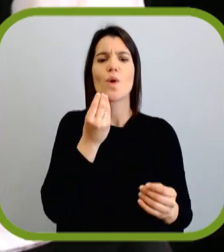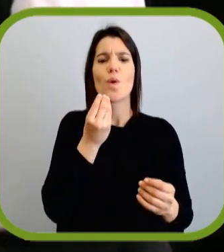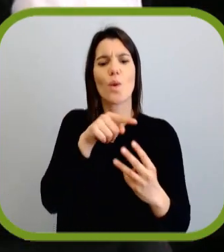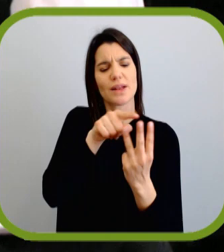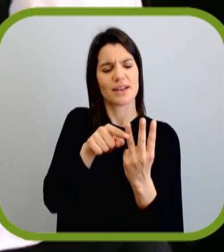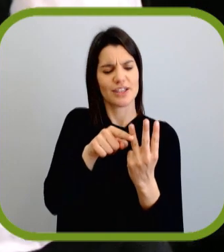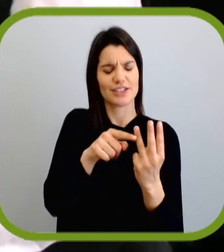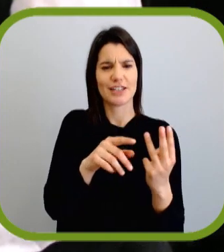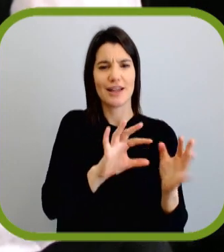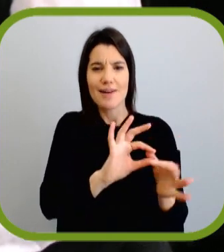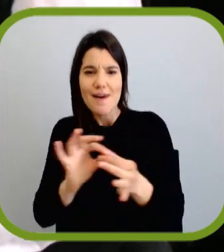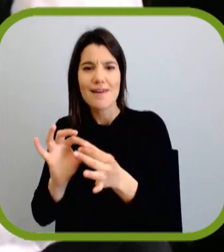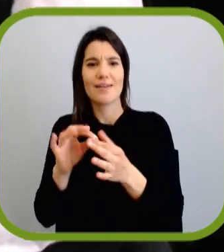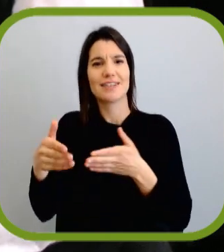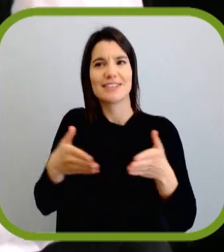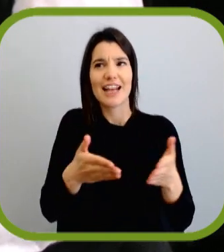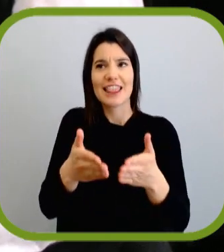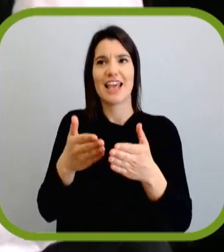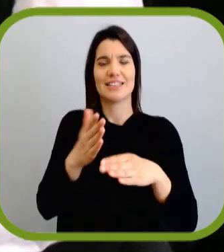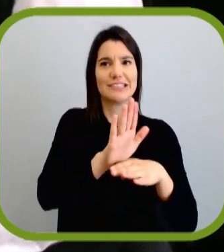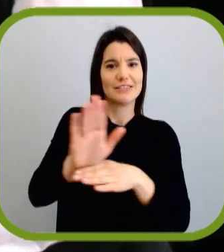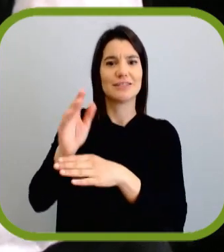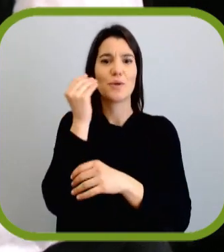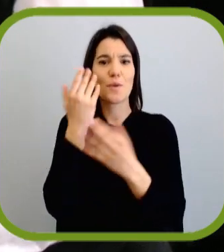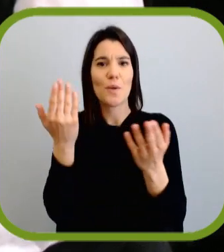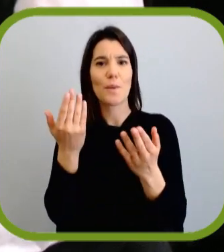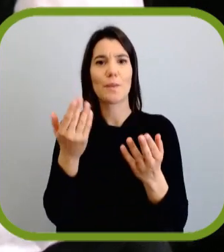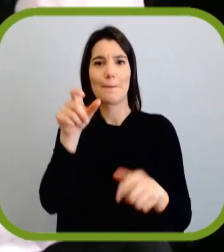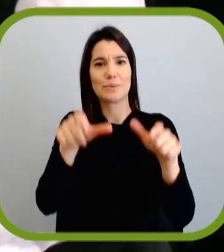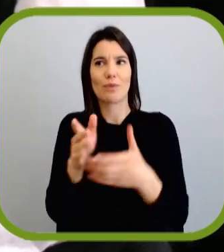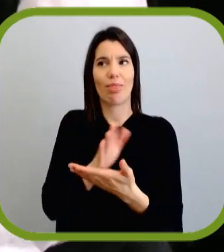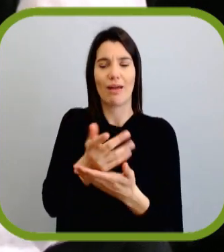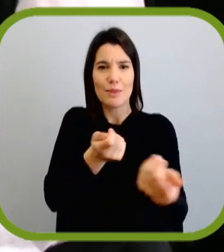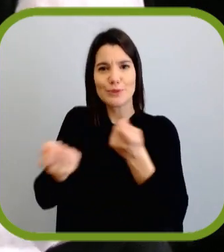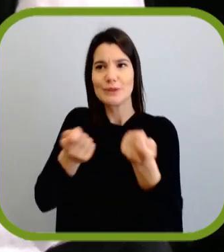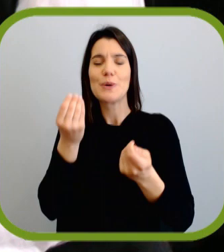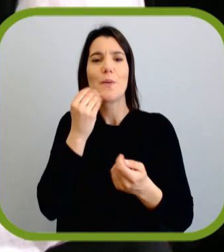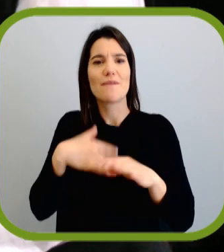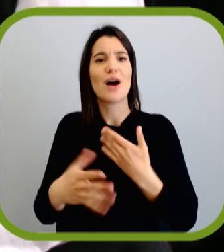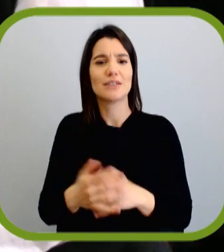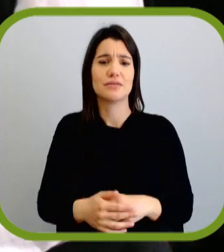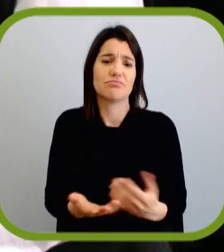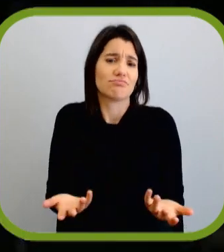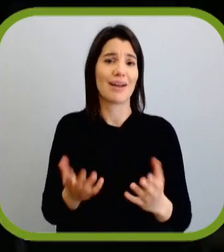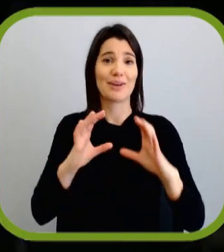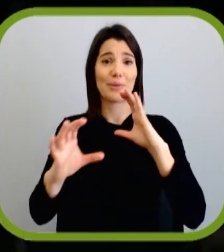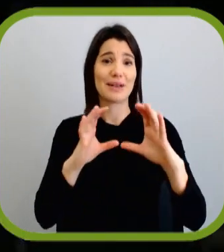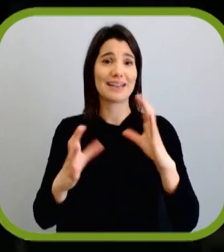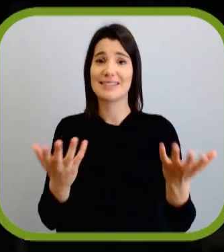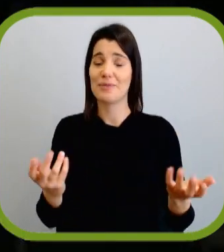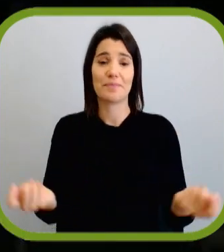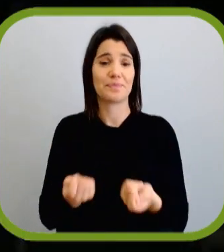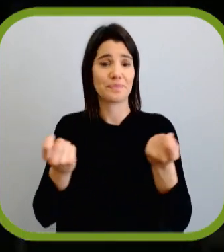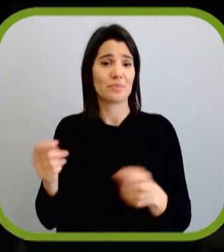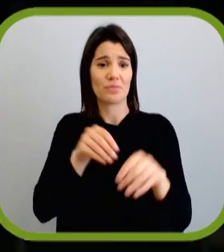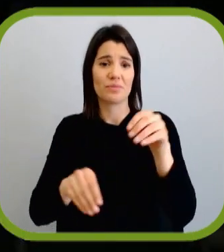se faz essa conjugação desses três elementos? Que estratégias são utilizadas, por exemplo, para mobilizar esses indecisos de que agora falavam? É a comunicação, não é?